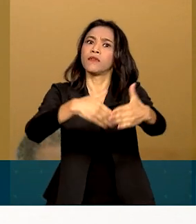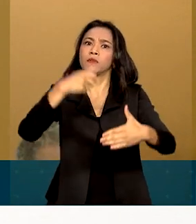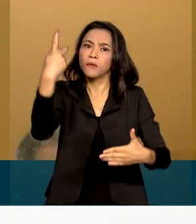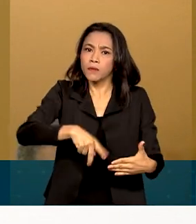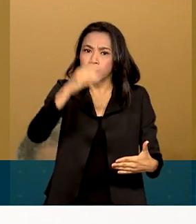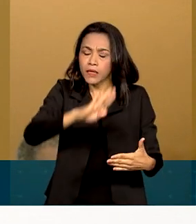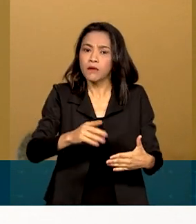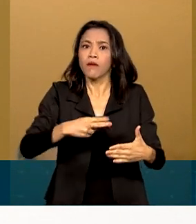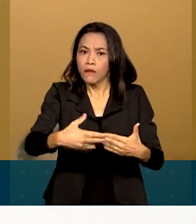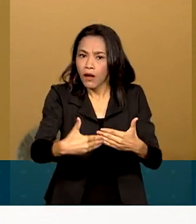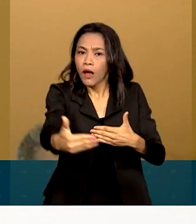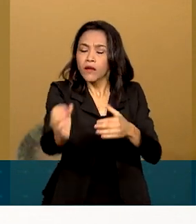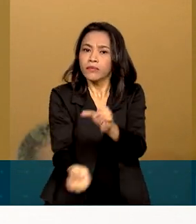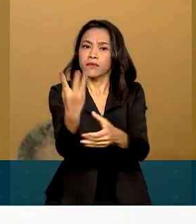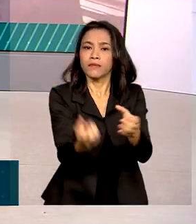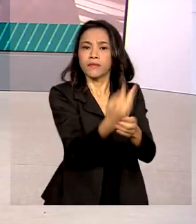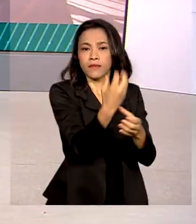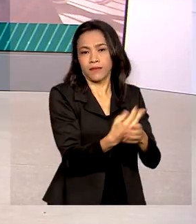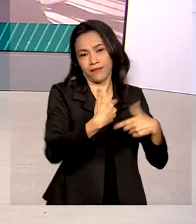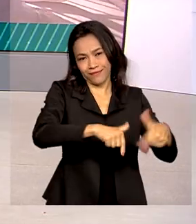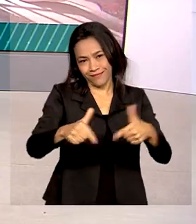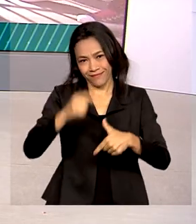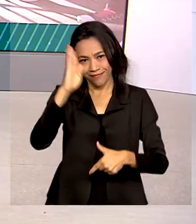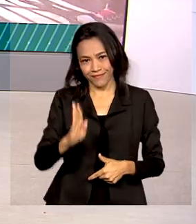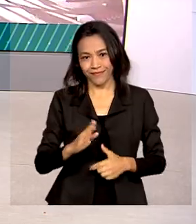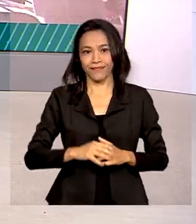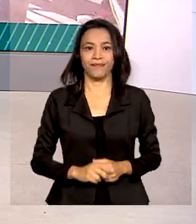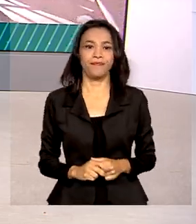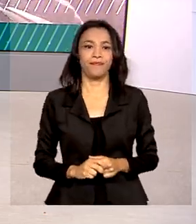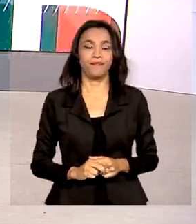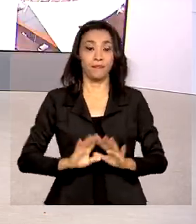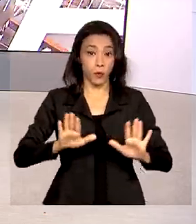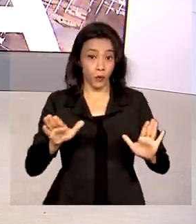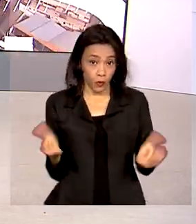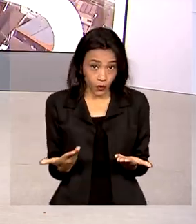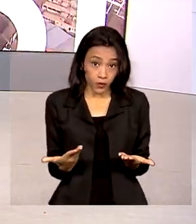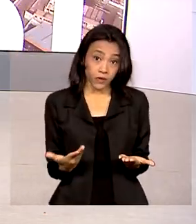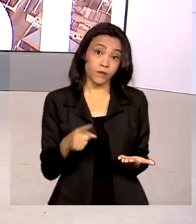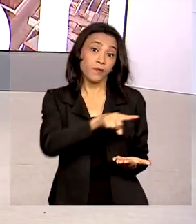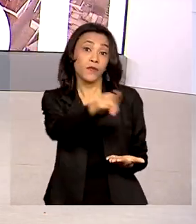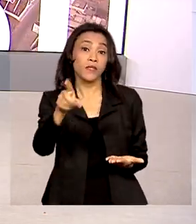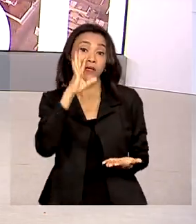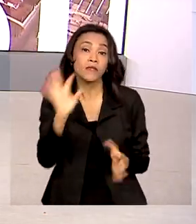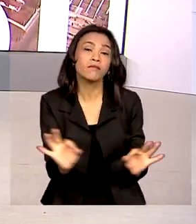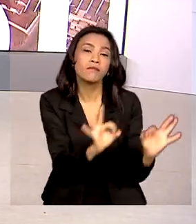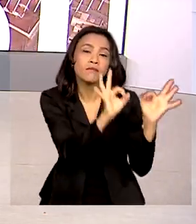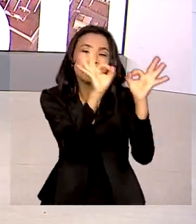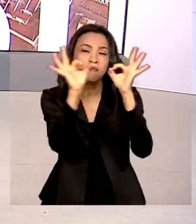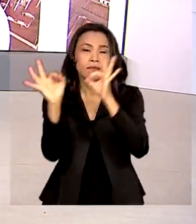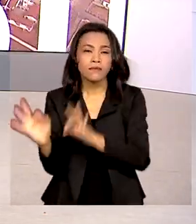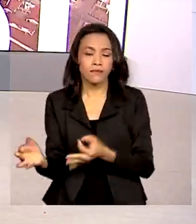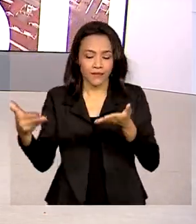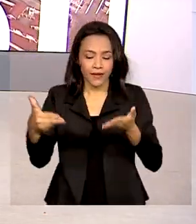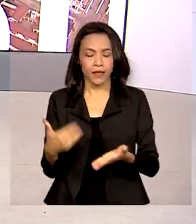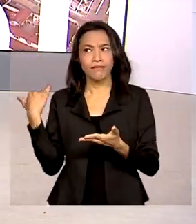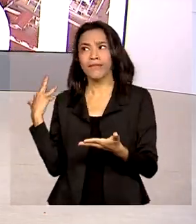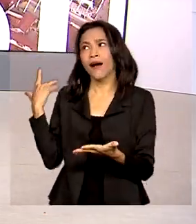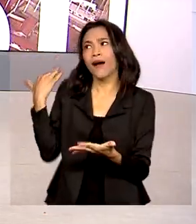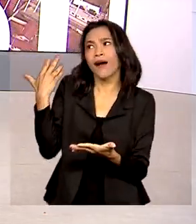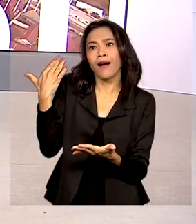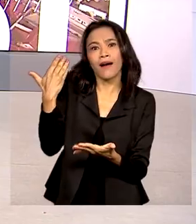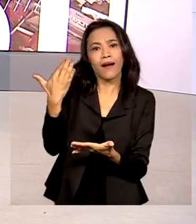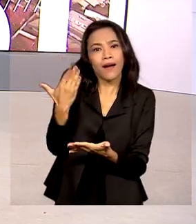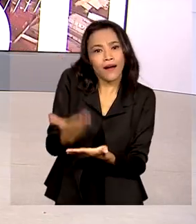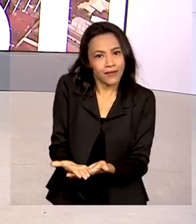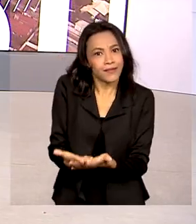emprego e investimentos no Brasil. A partir de hoje, você confere aqui no Brasil em Dia a retrospectiva do ano